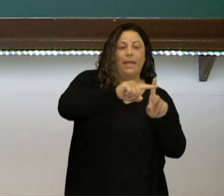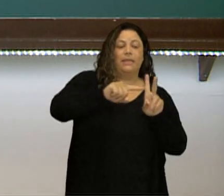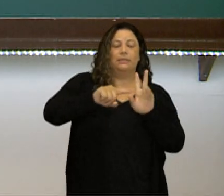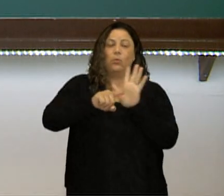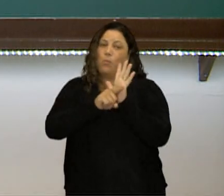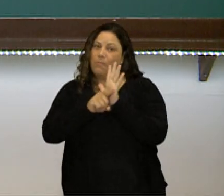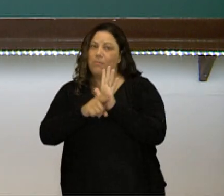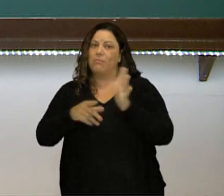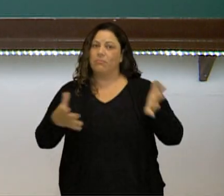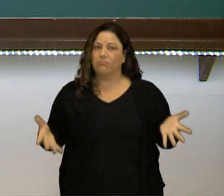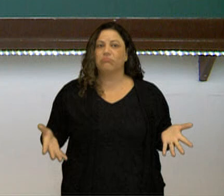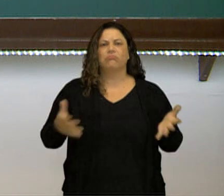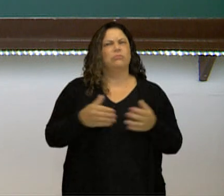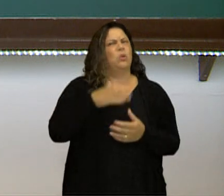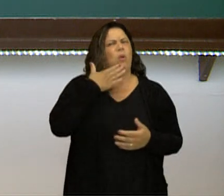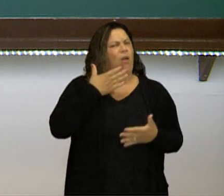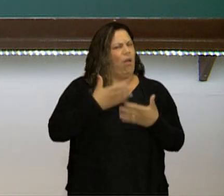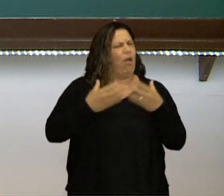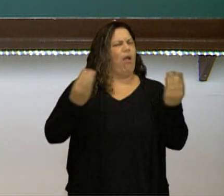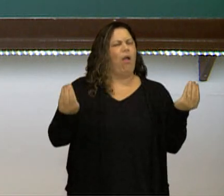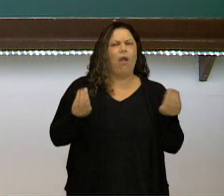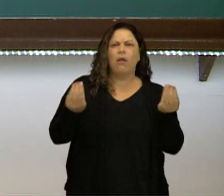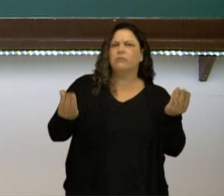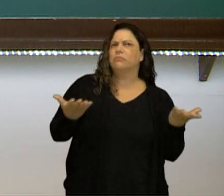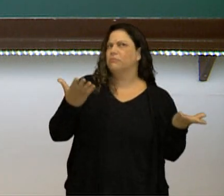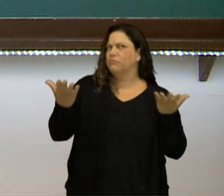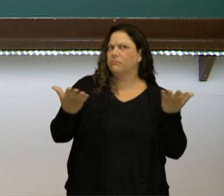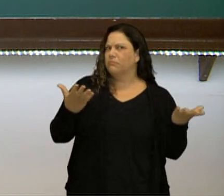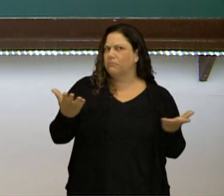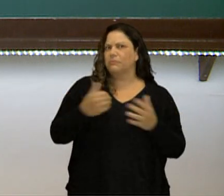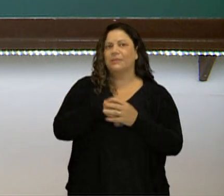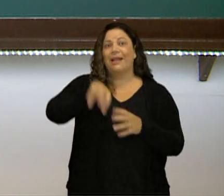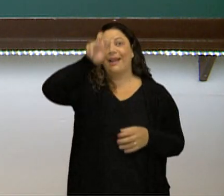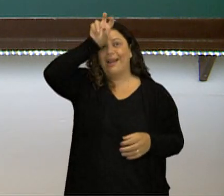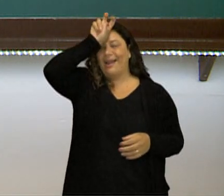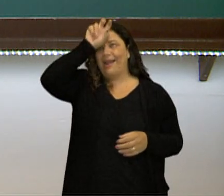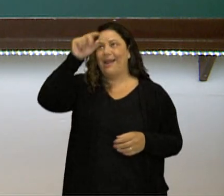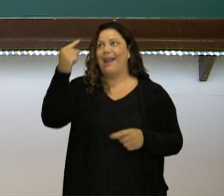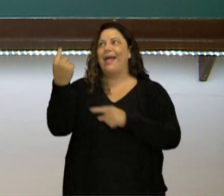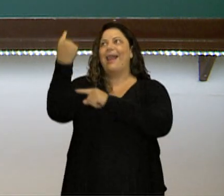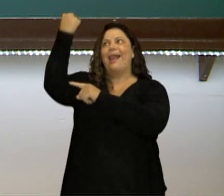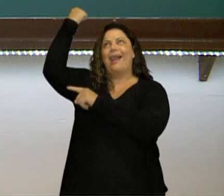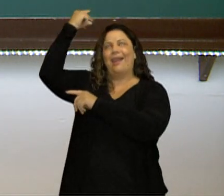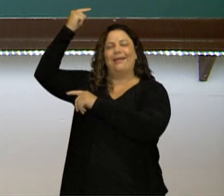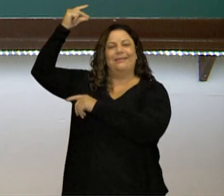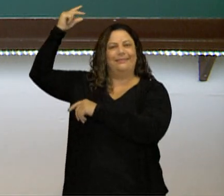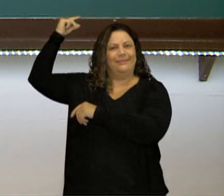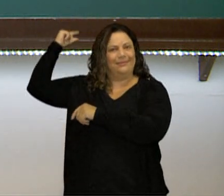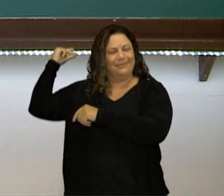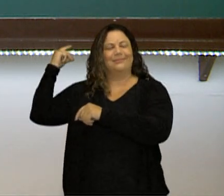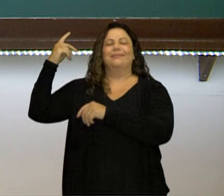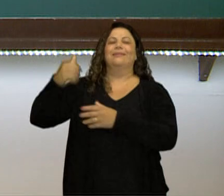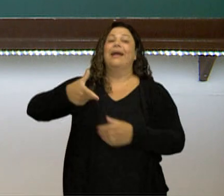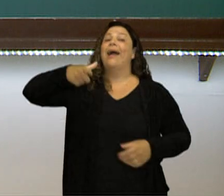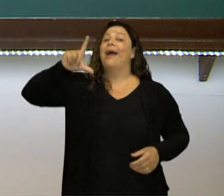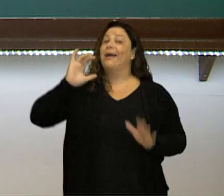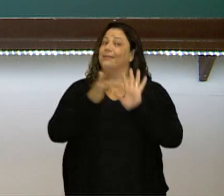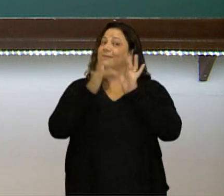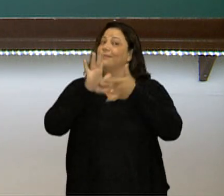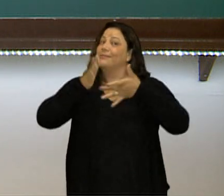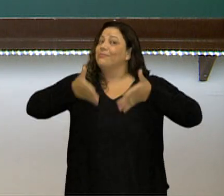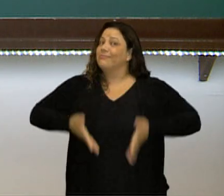Nossa, professora, olha só isso lá no Egito, em anos antes de Cristo,